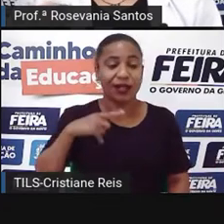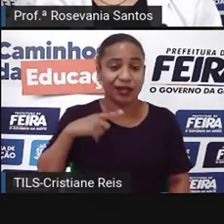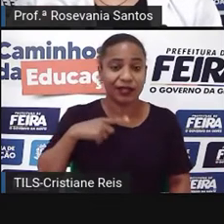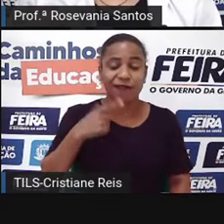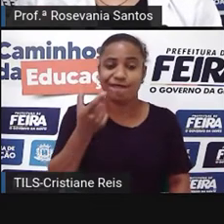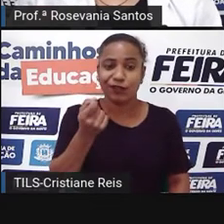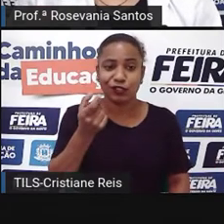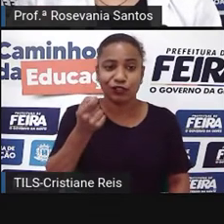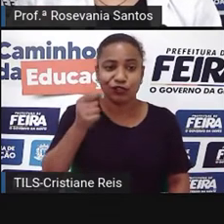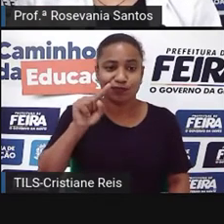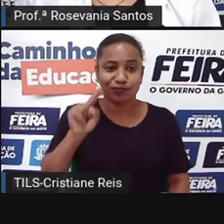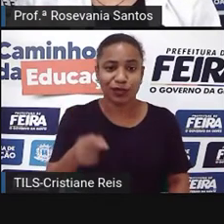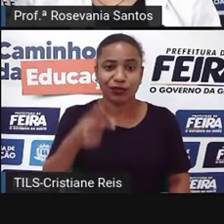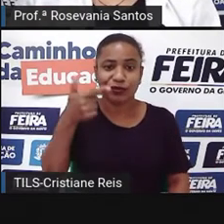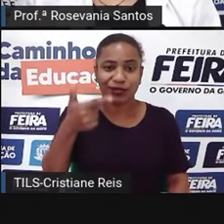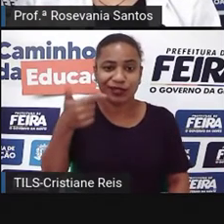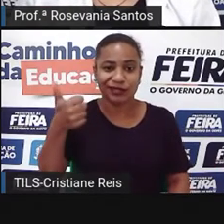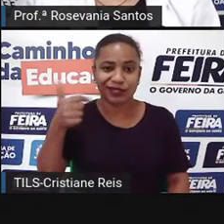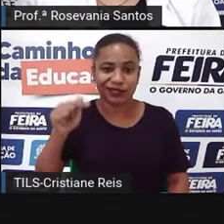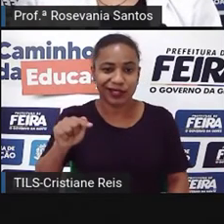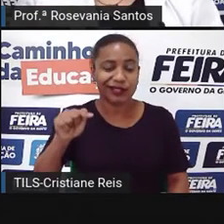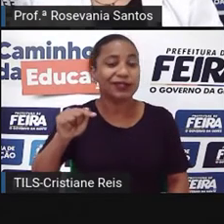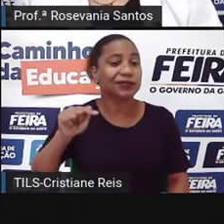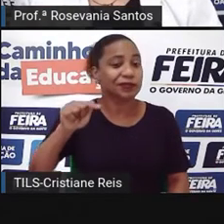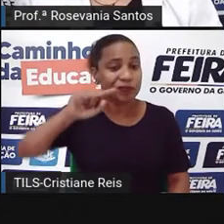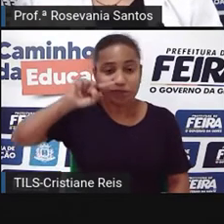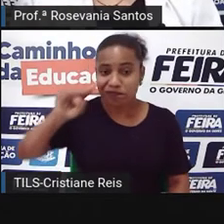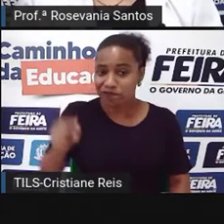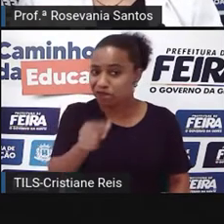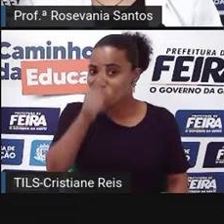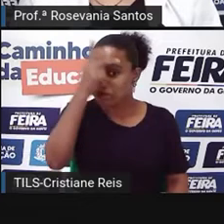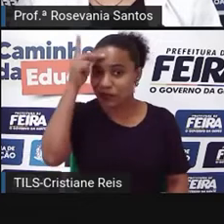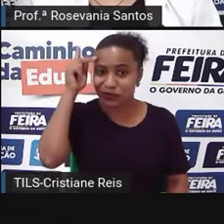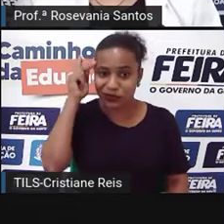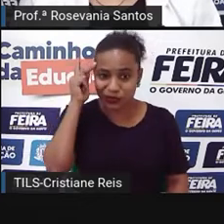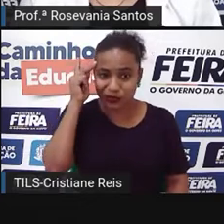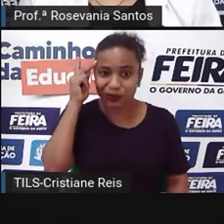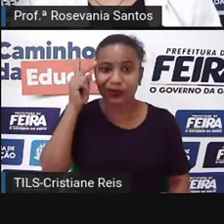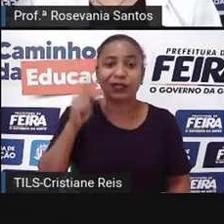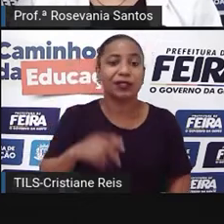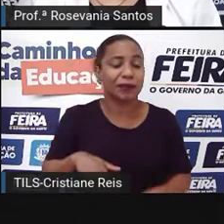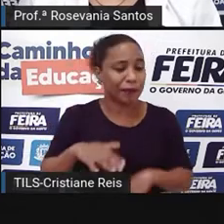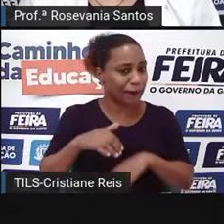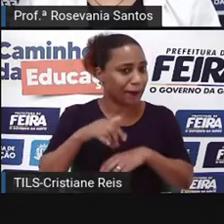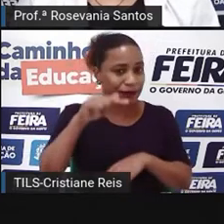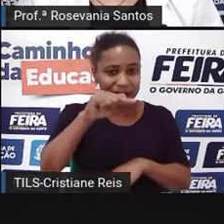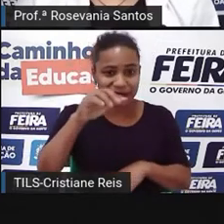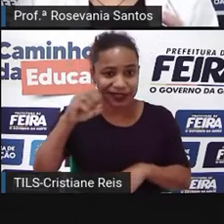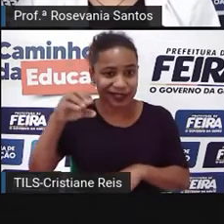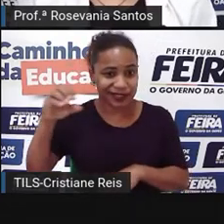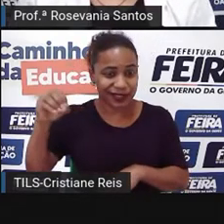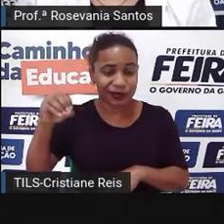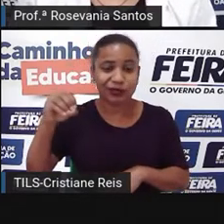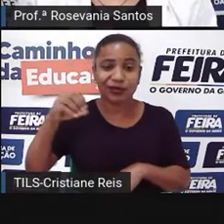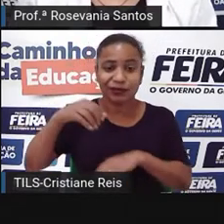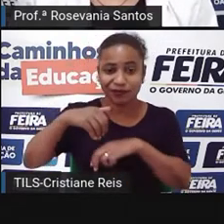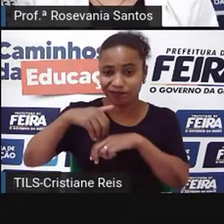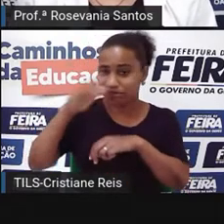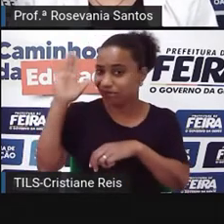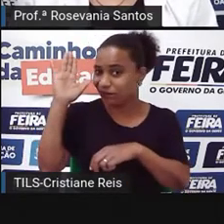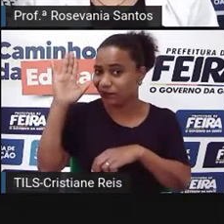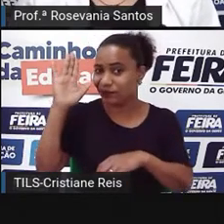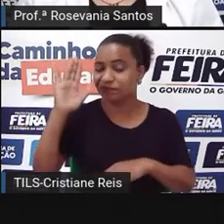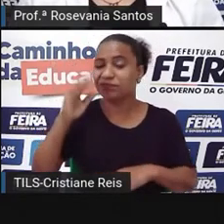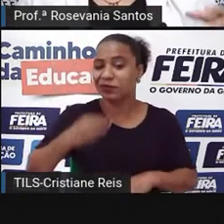a China tem mais mais de 5 mil ilhas, maior delas é Taiwan. Só para a gente entender essa situação